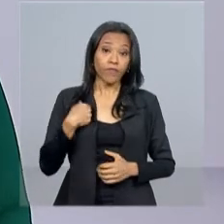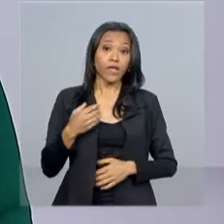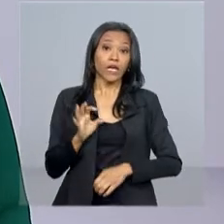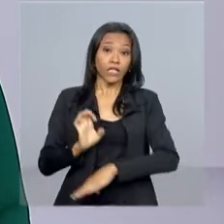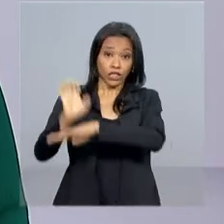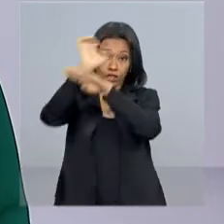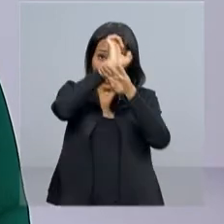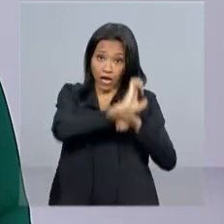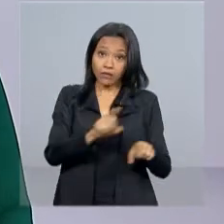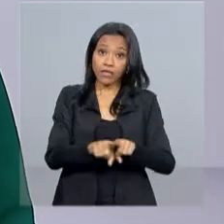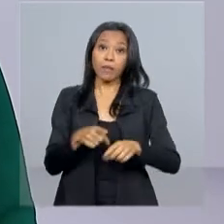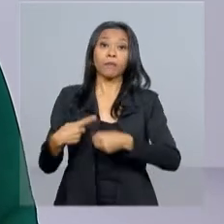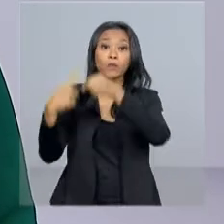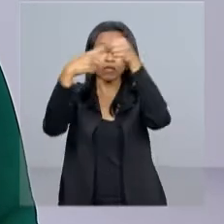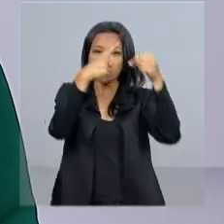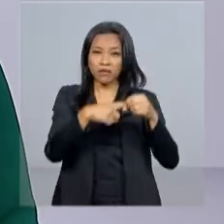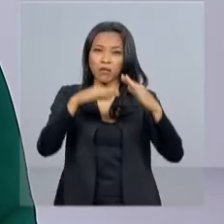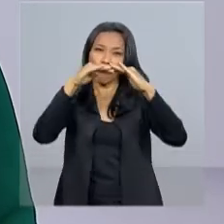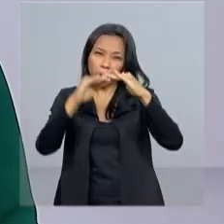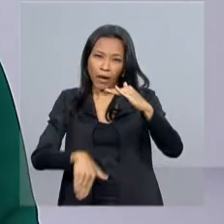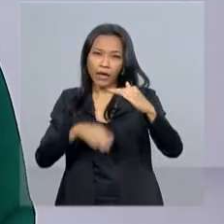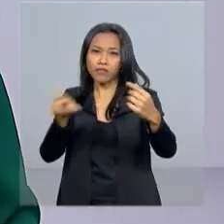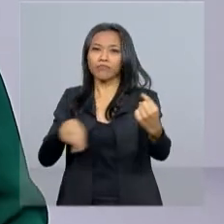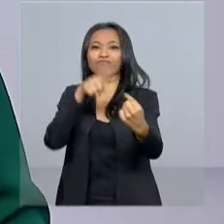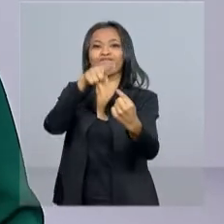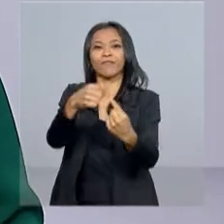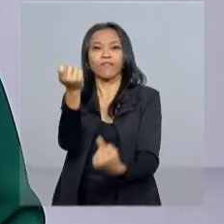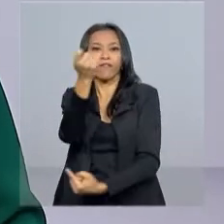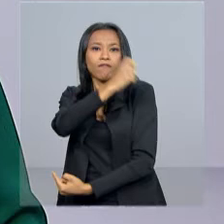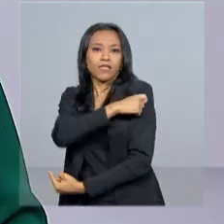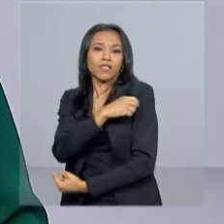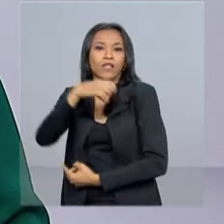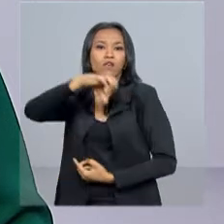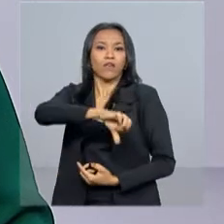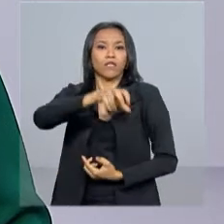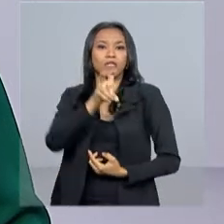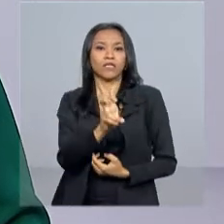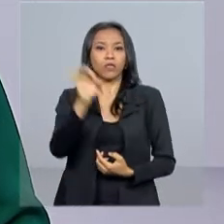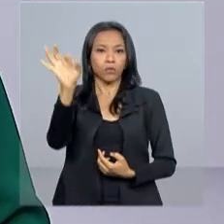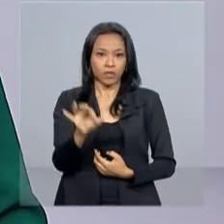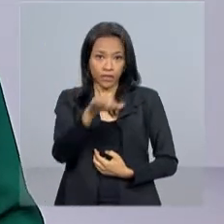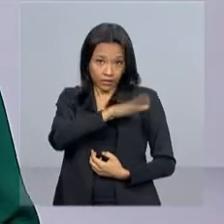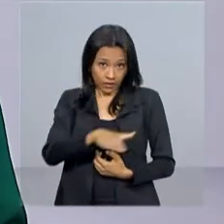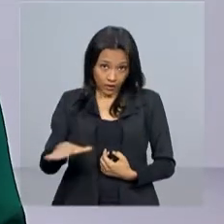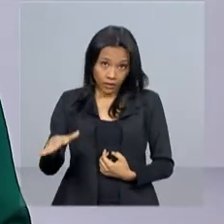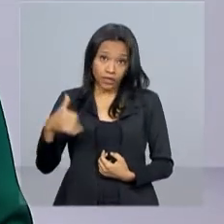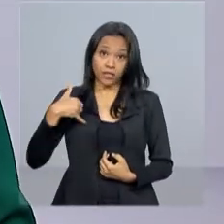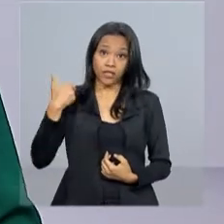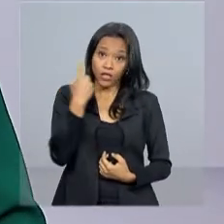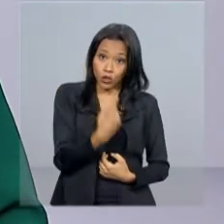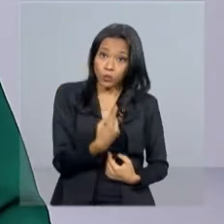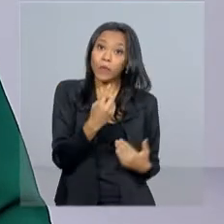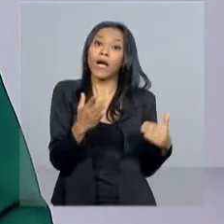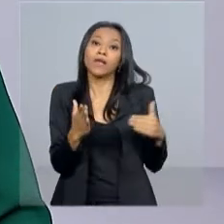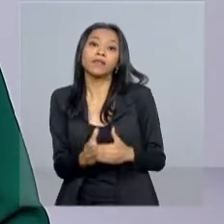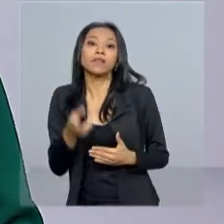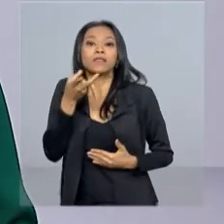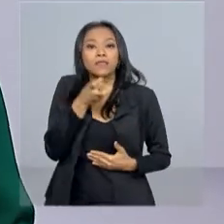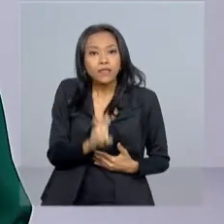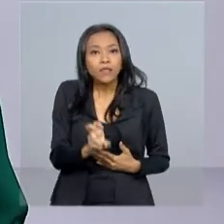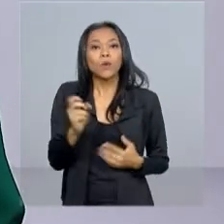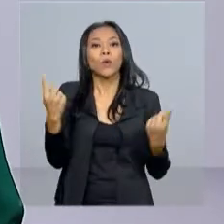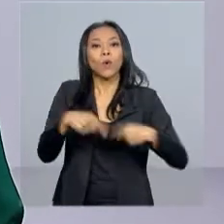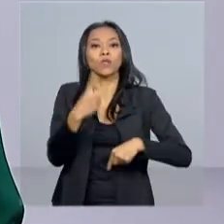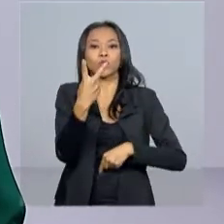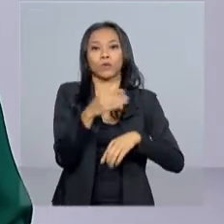municípios que ainda estão abaixo da meta de vacinar pelo menos 95% das crianças de 1 a menores de 5 anos contra